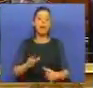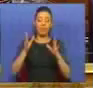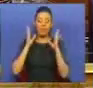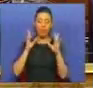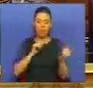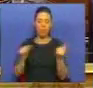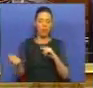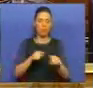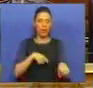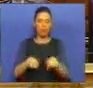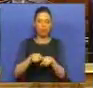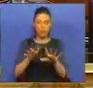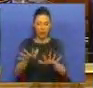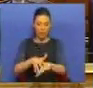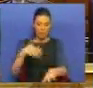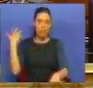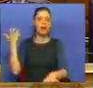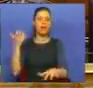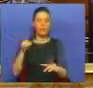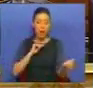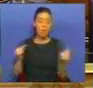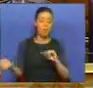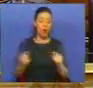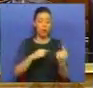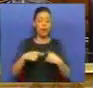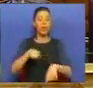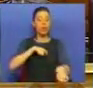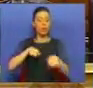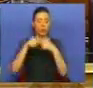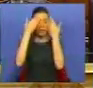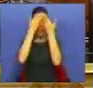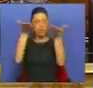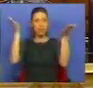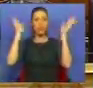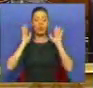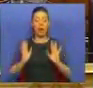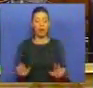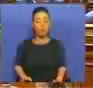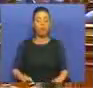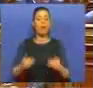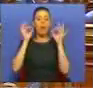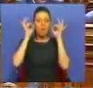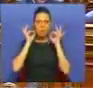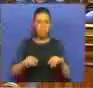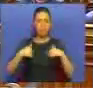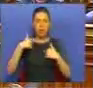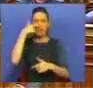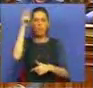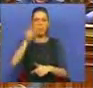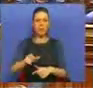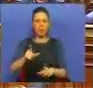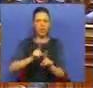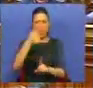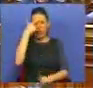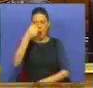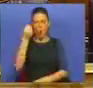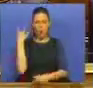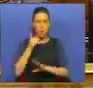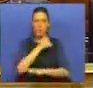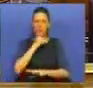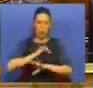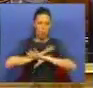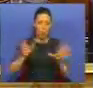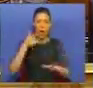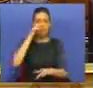para o debate político parlamentar e para o debate político democrático. É próprio de gente intolerante e é